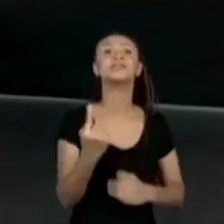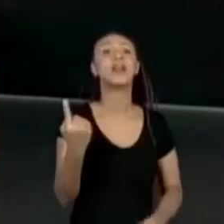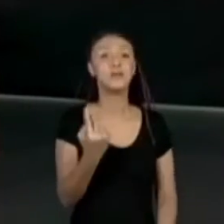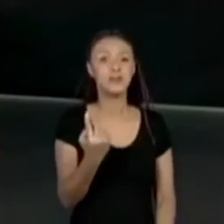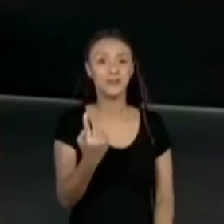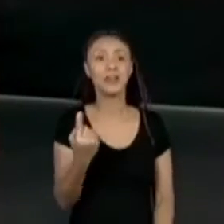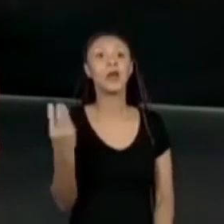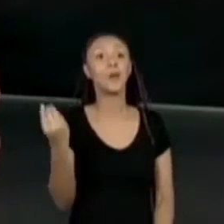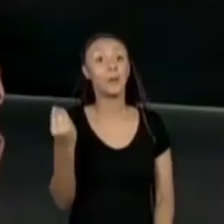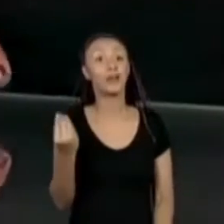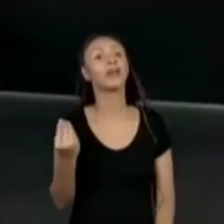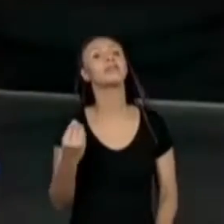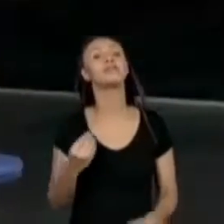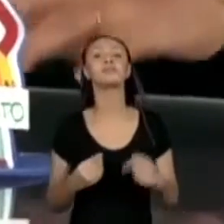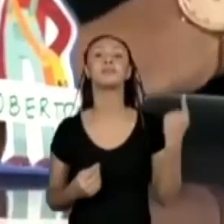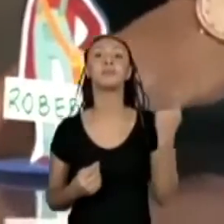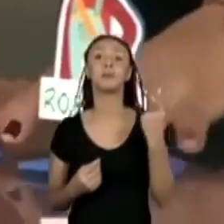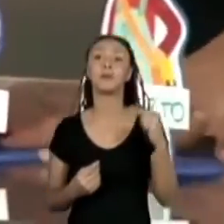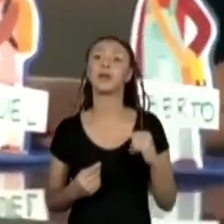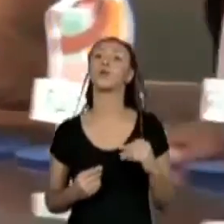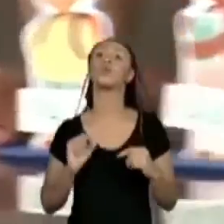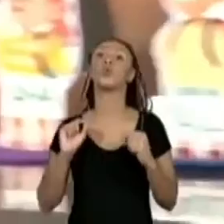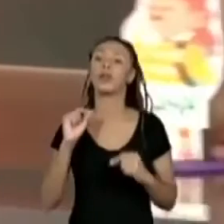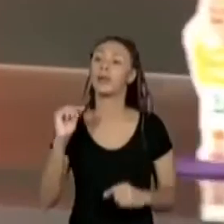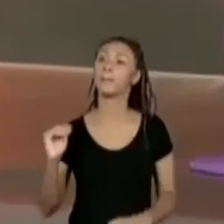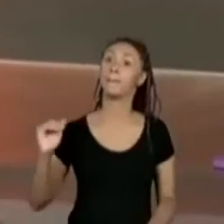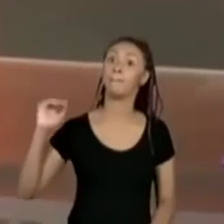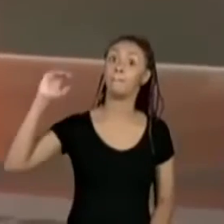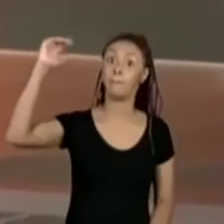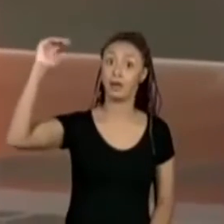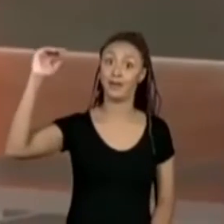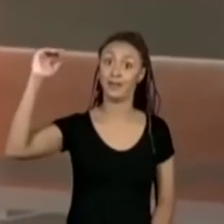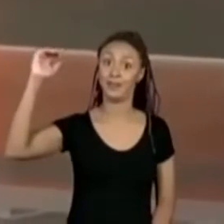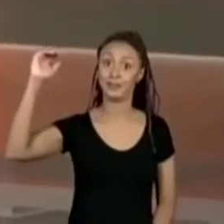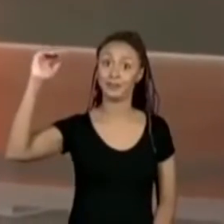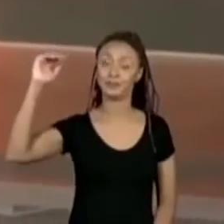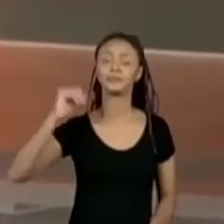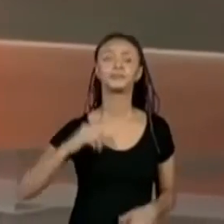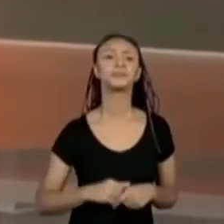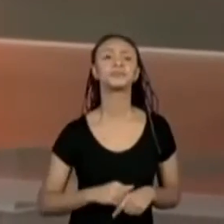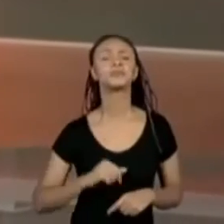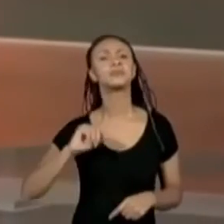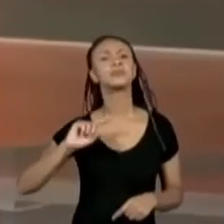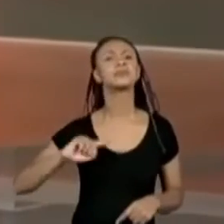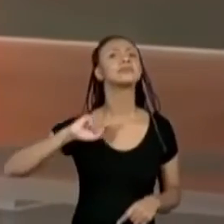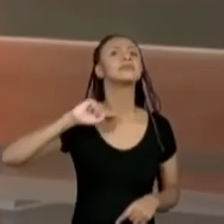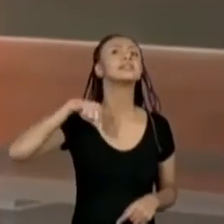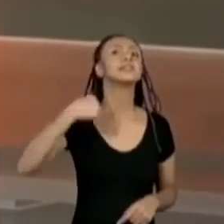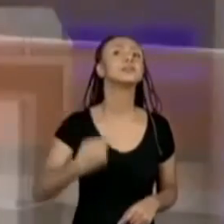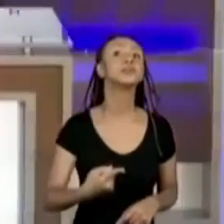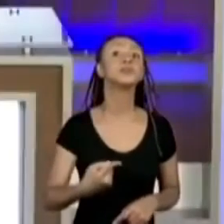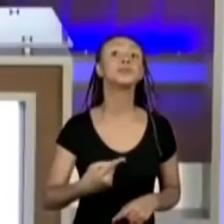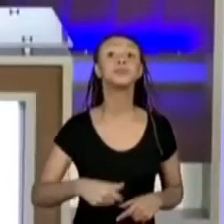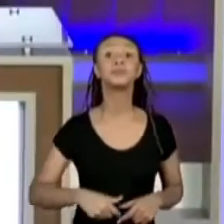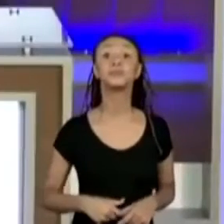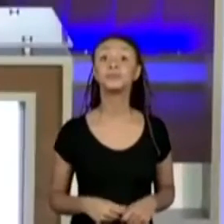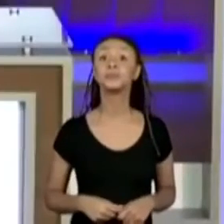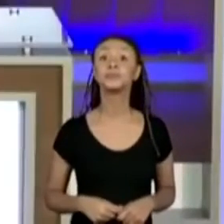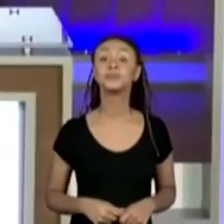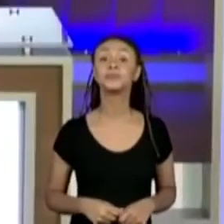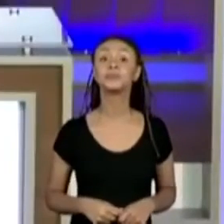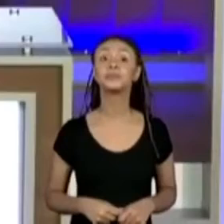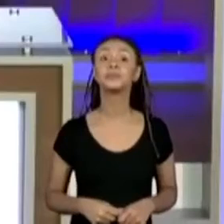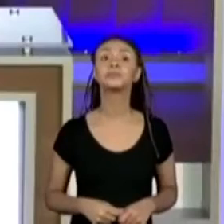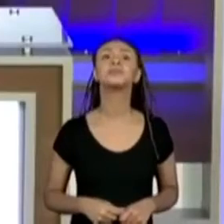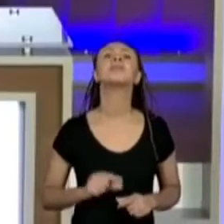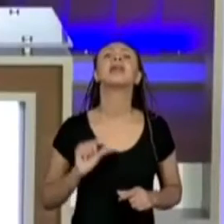do maior para o menor. Tá bom? E depois da Juliana, quem vai vir? Quem agora